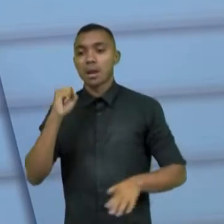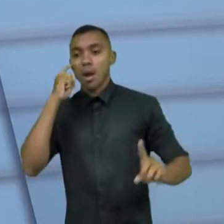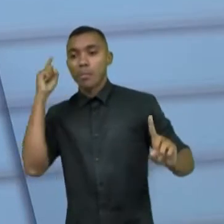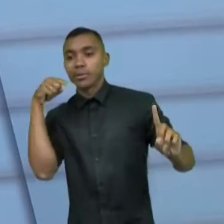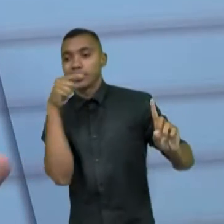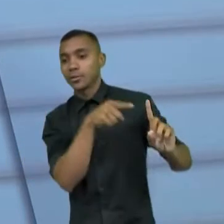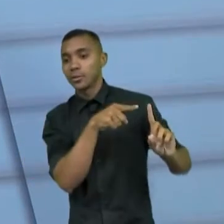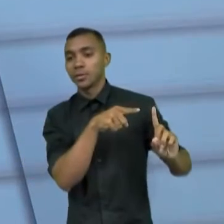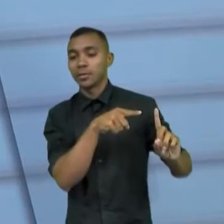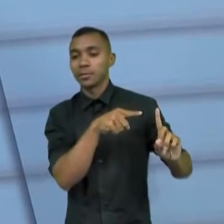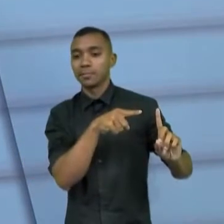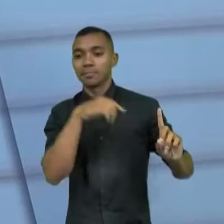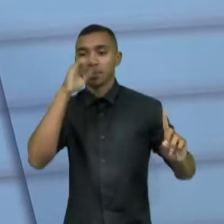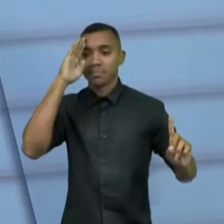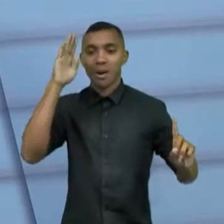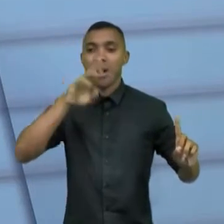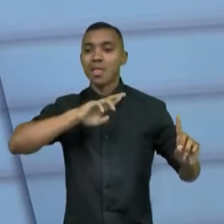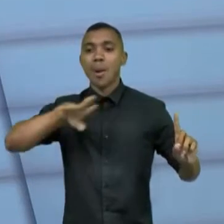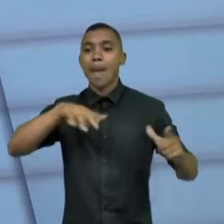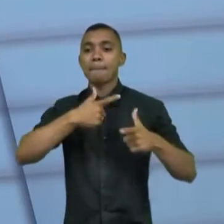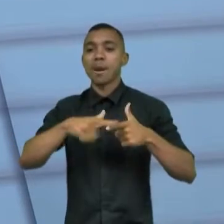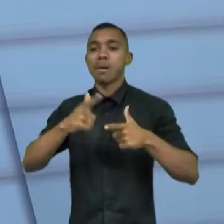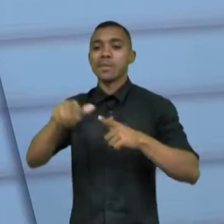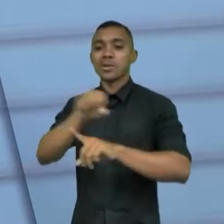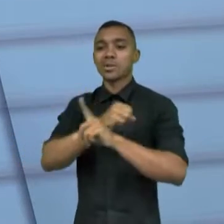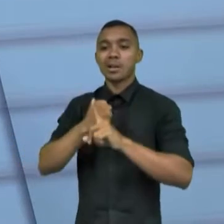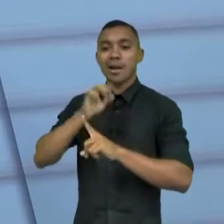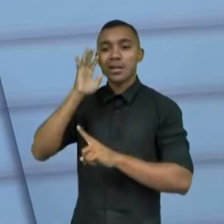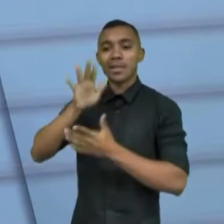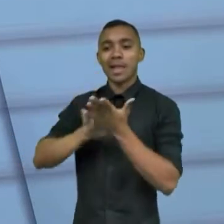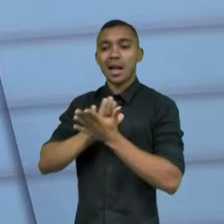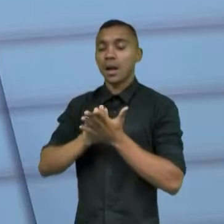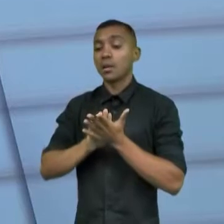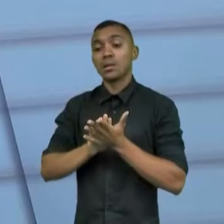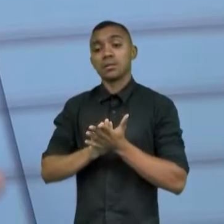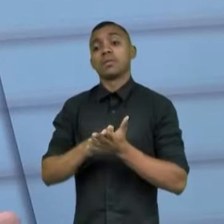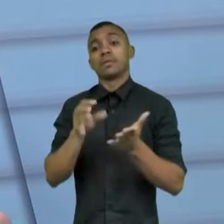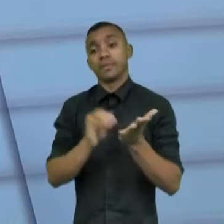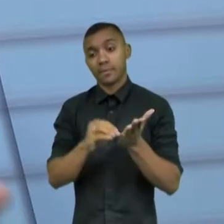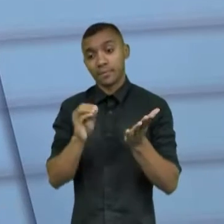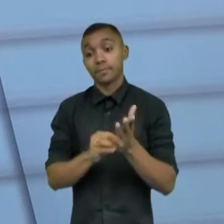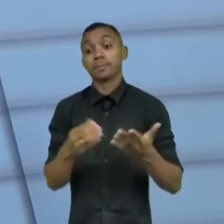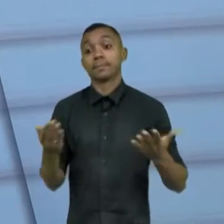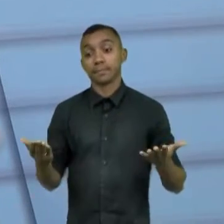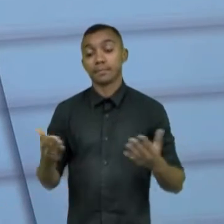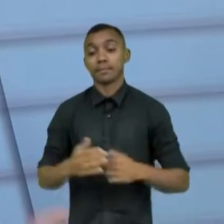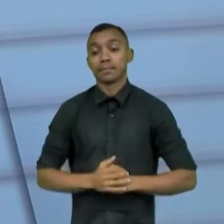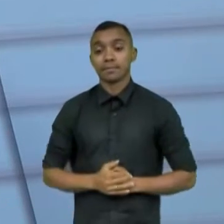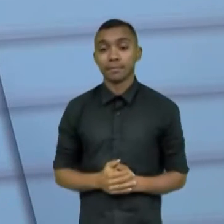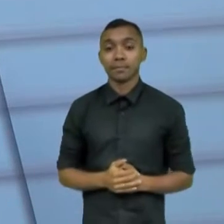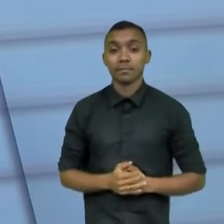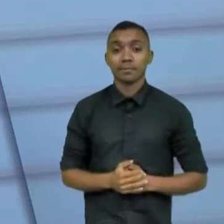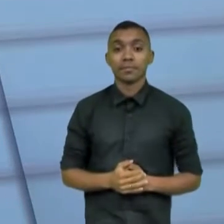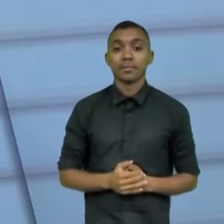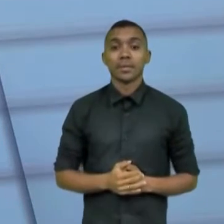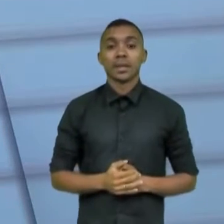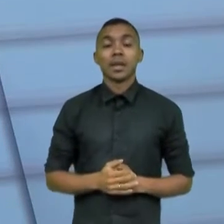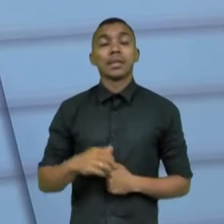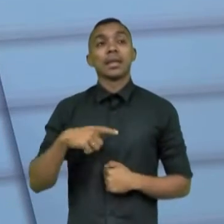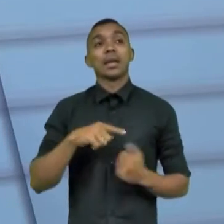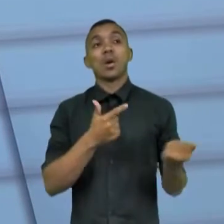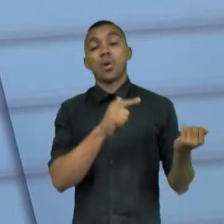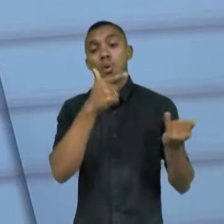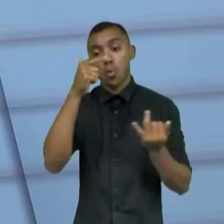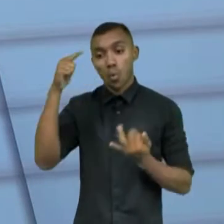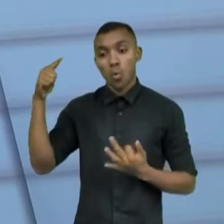principal, resolver um problema social ou ambiental, ele não é um negócio de impacto. Então, logicamente, além disso, tem outros quesitos,